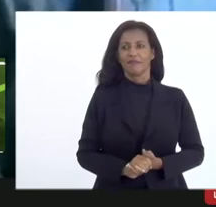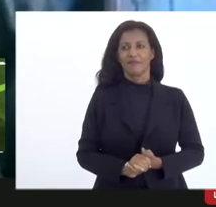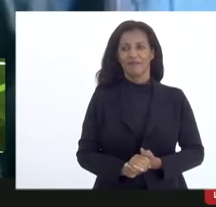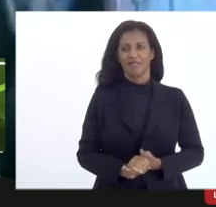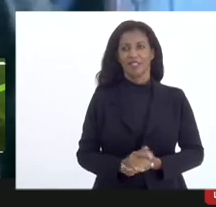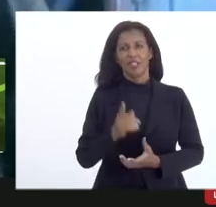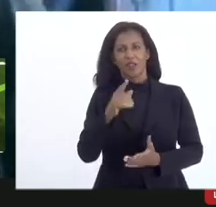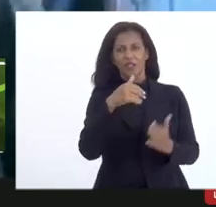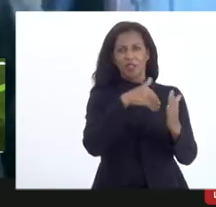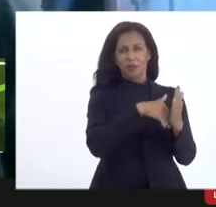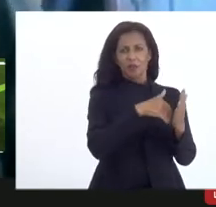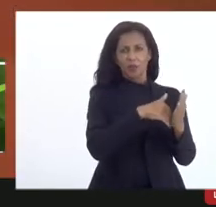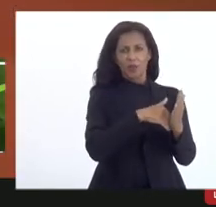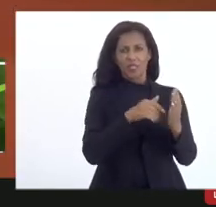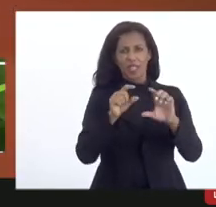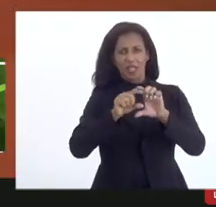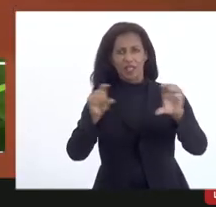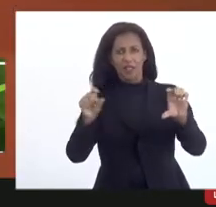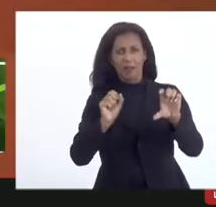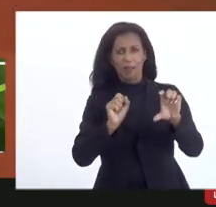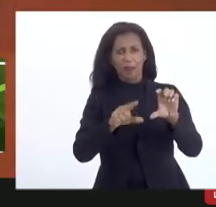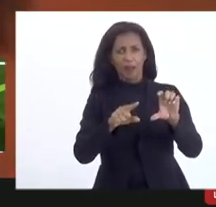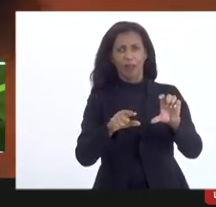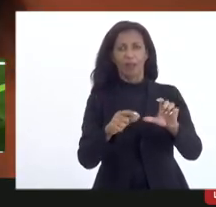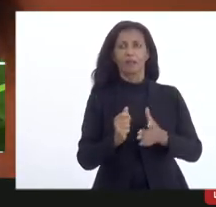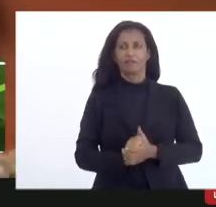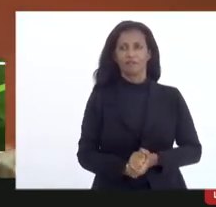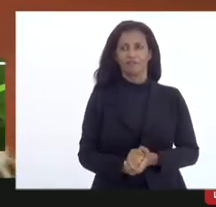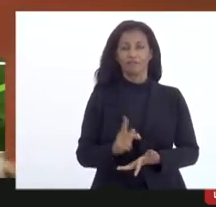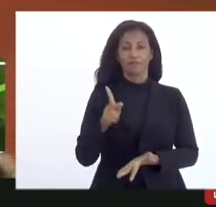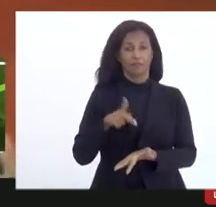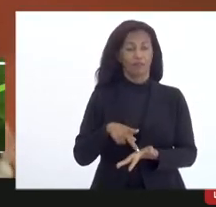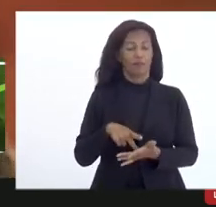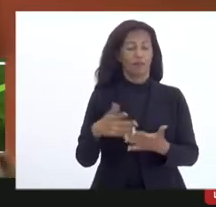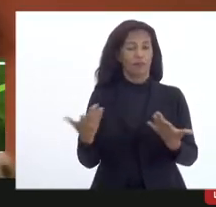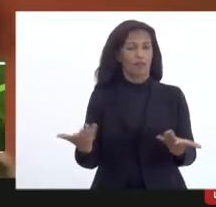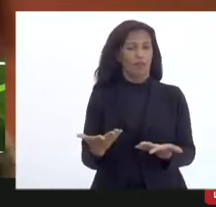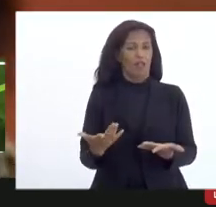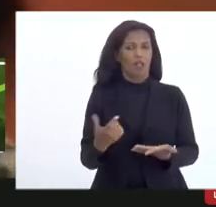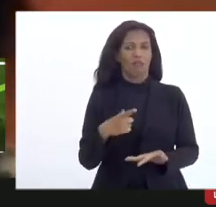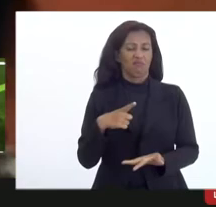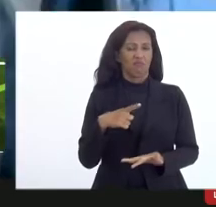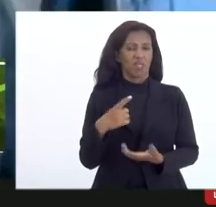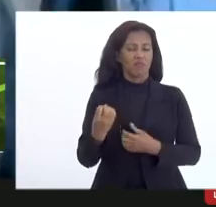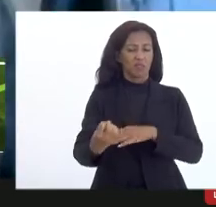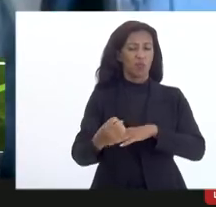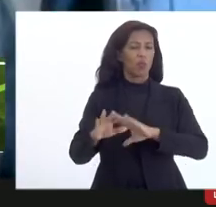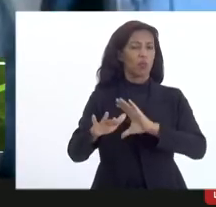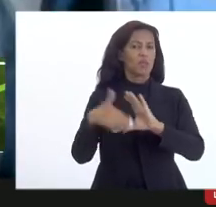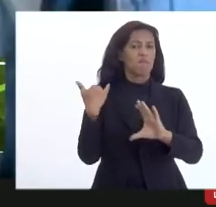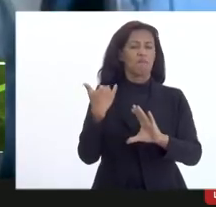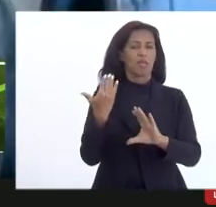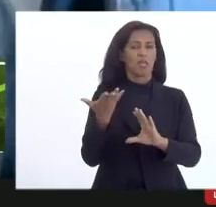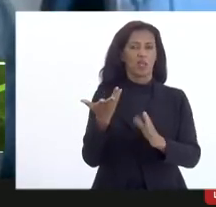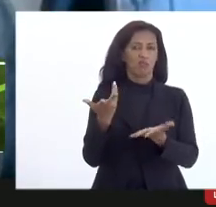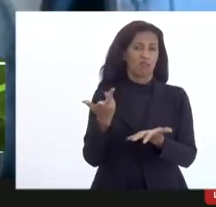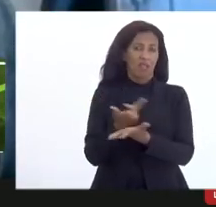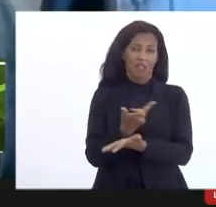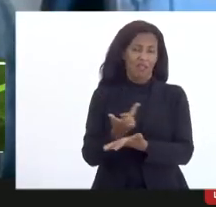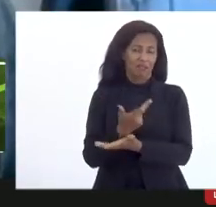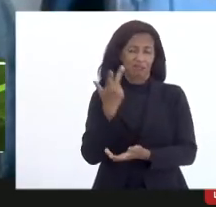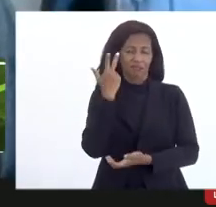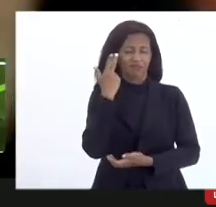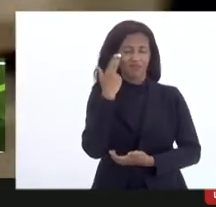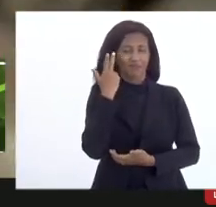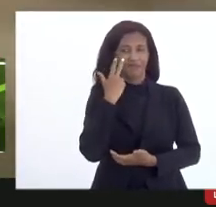que você não não eu não recebi o link só recebi agora de fato deve ter vindo algum e-mail que não chegou não é um erro acontece